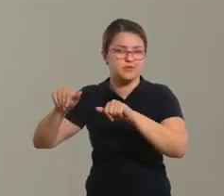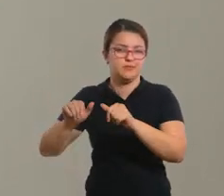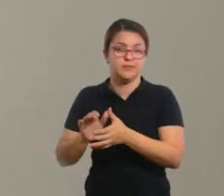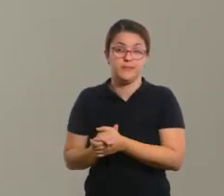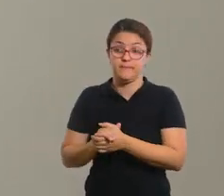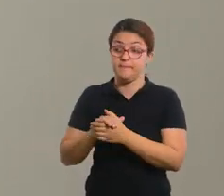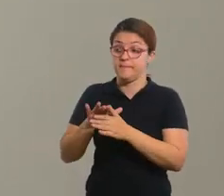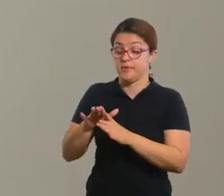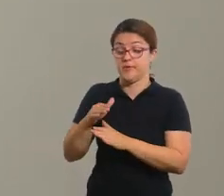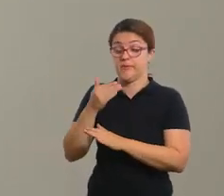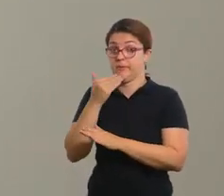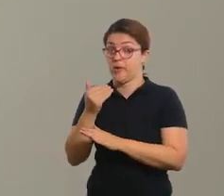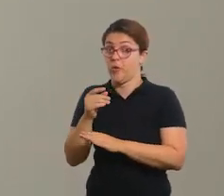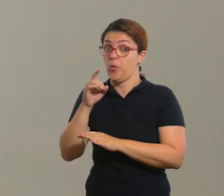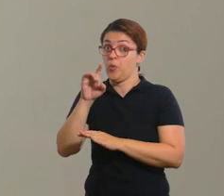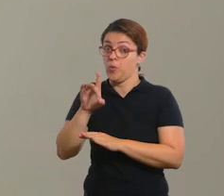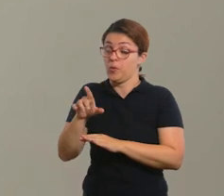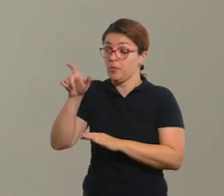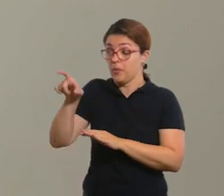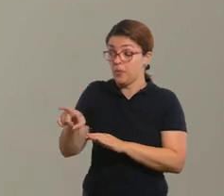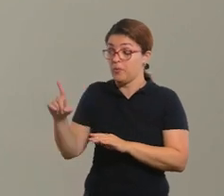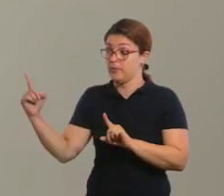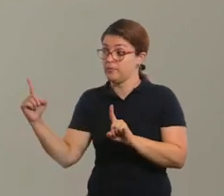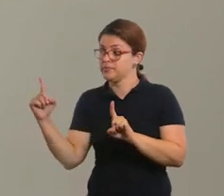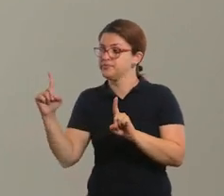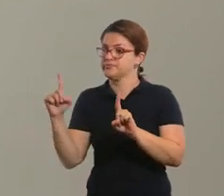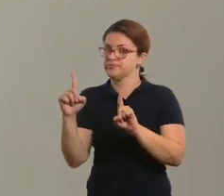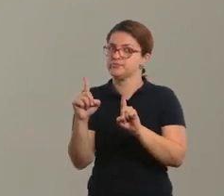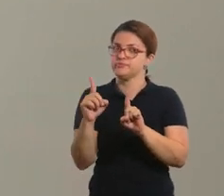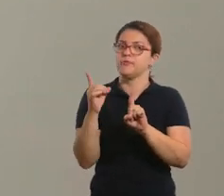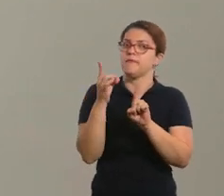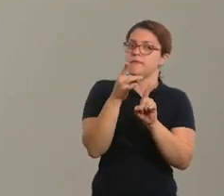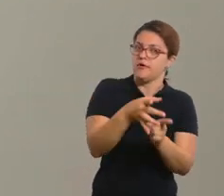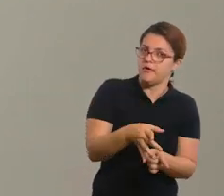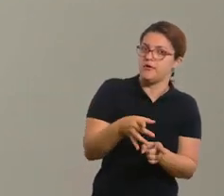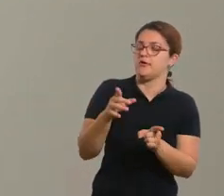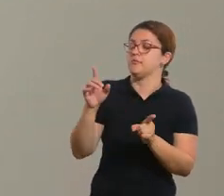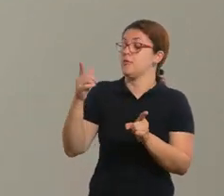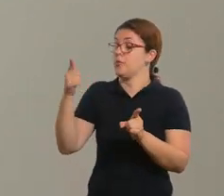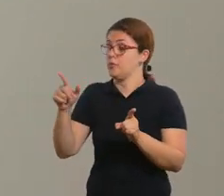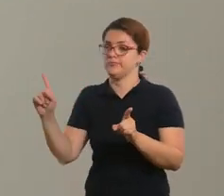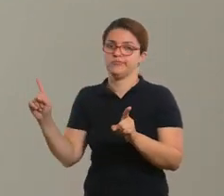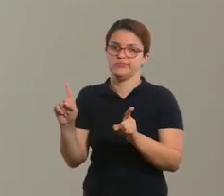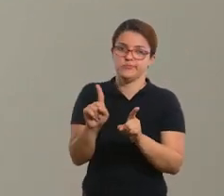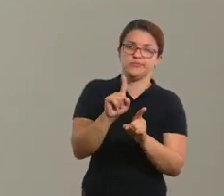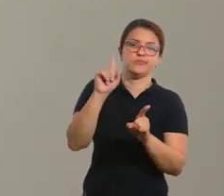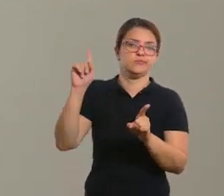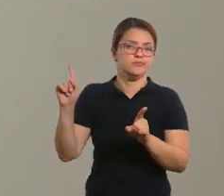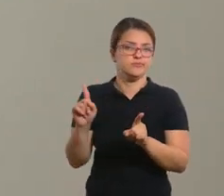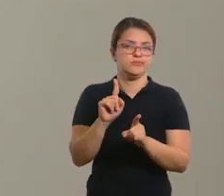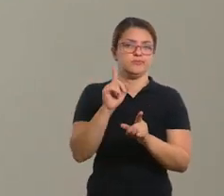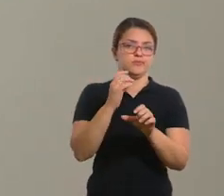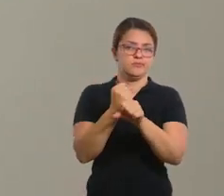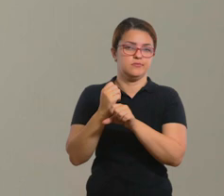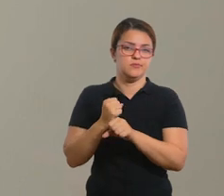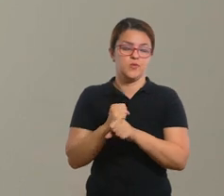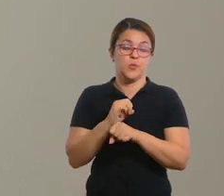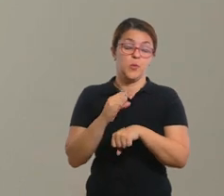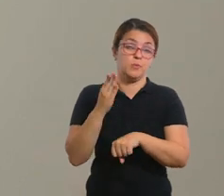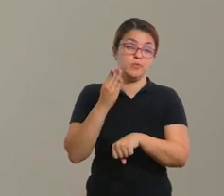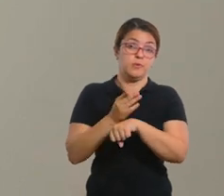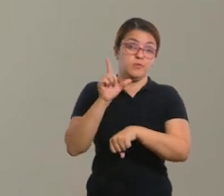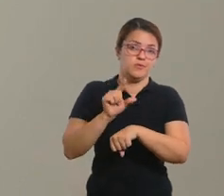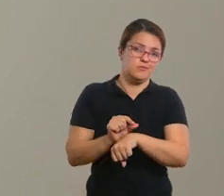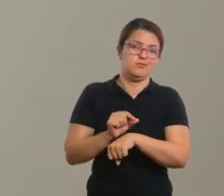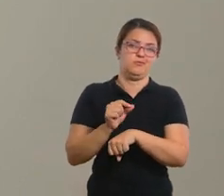caso, coloque uma pessoa de cada vez para poder executar e compete com ela na questão de pontuação, tá bom? Ou